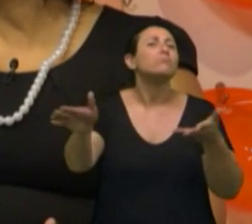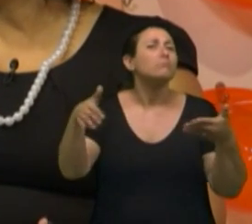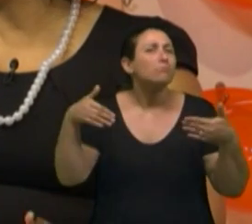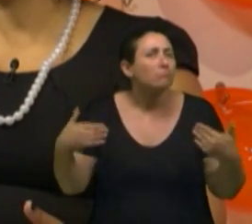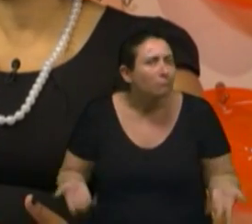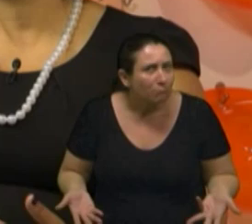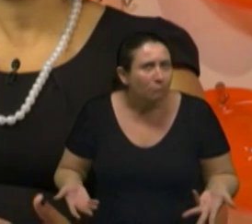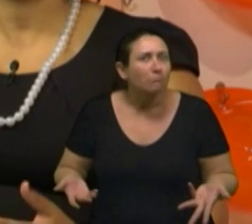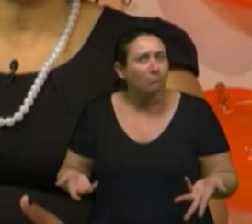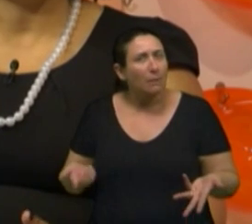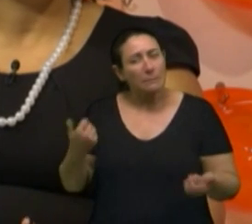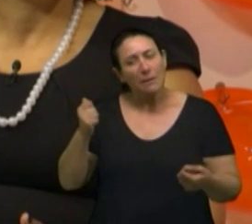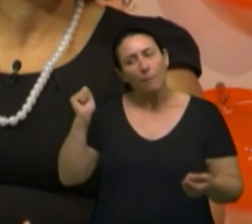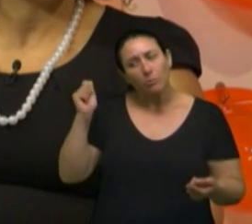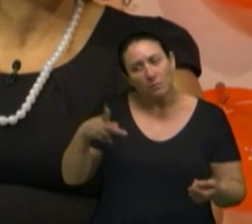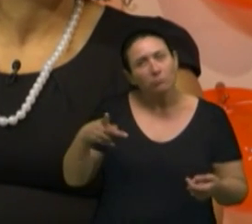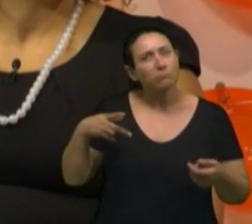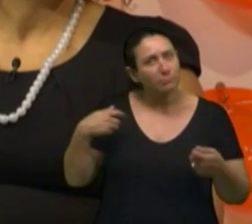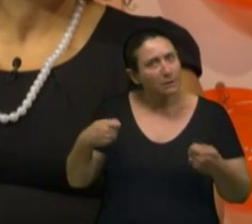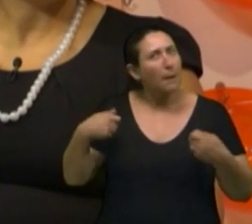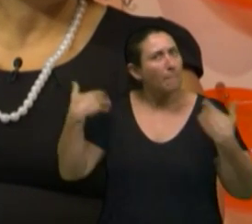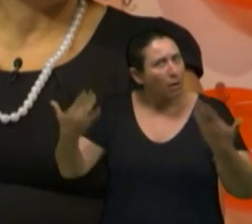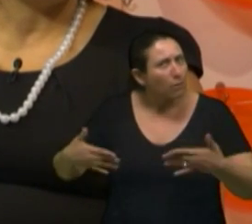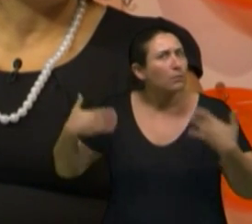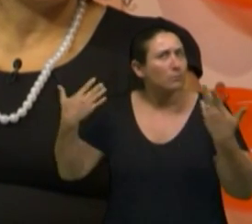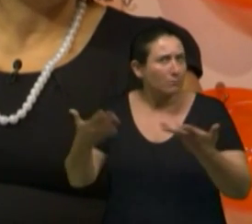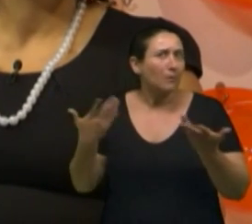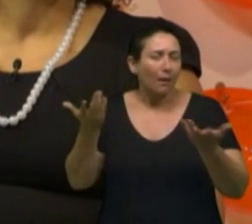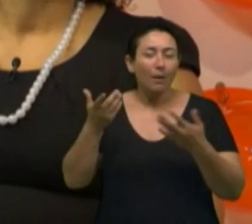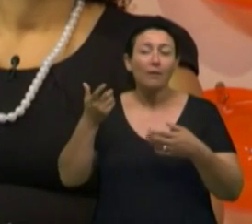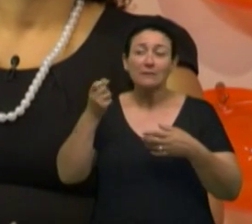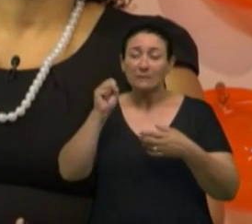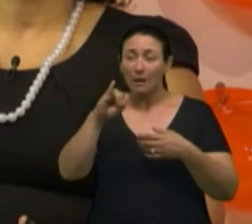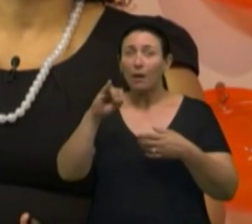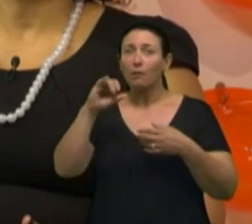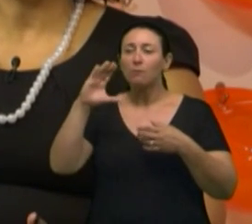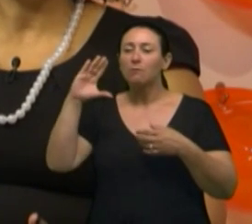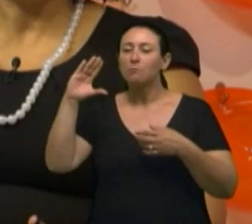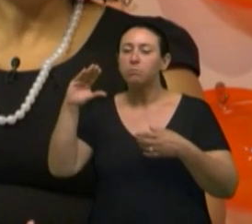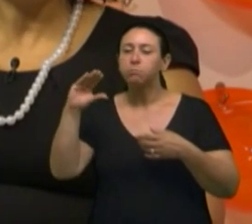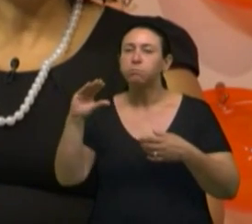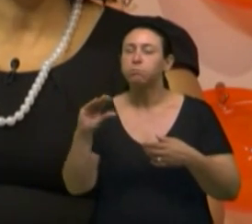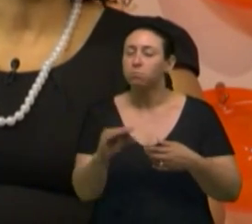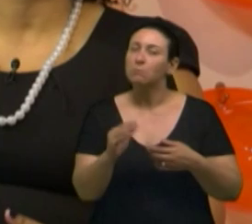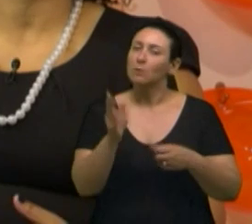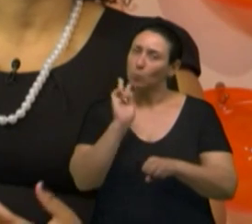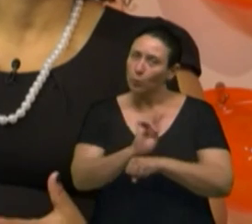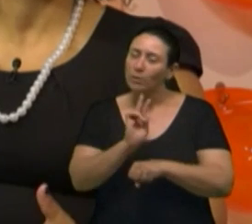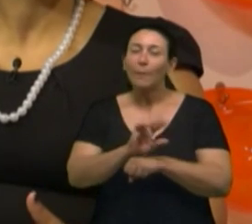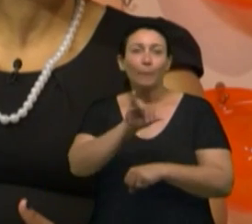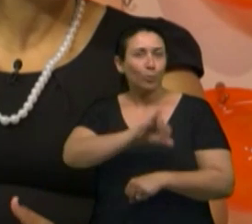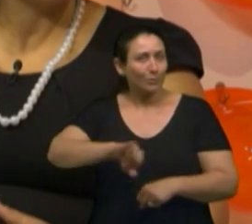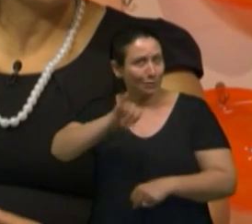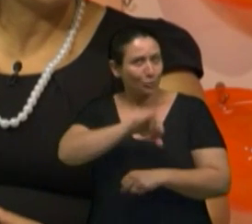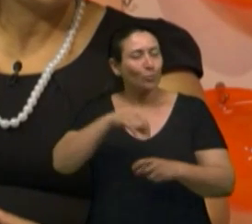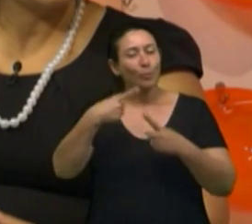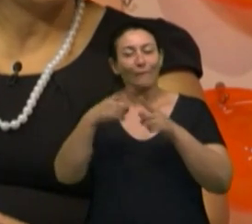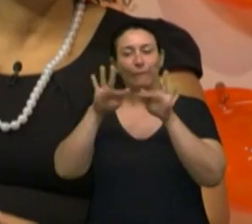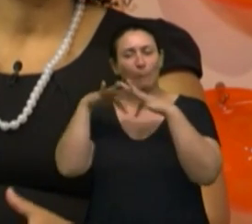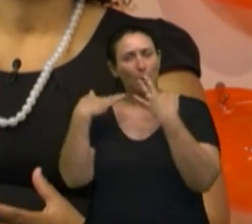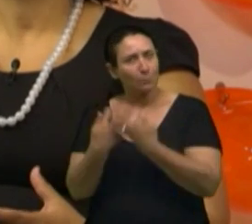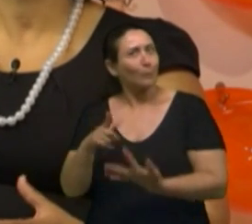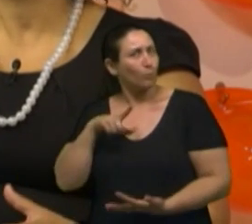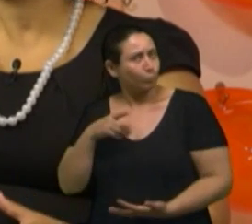tendência é a aposentadoria cada vez ela ser menos, né? Claro. Então, isso também é importante, porque a família está junto,